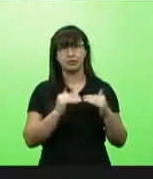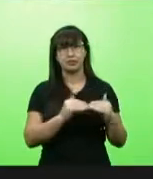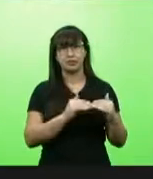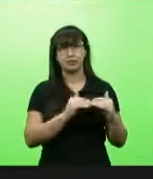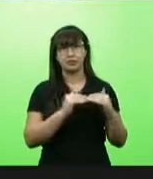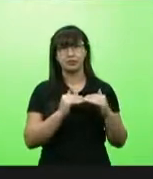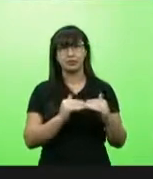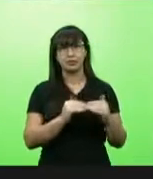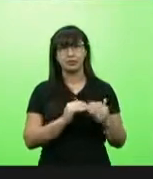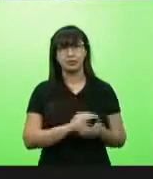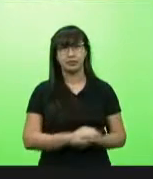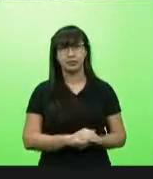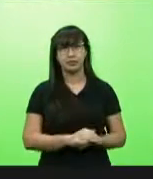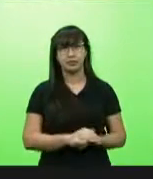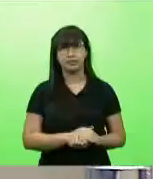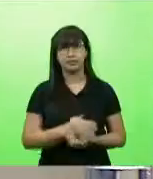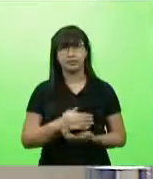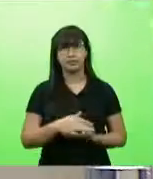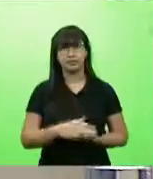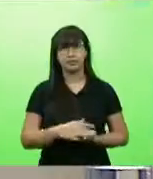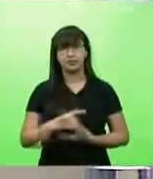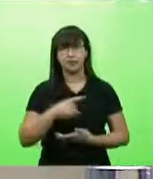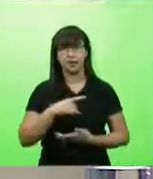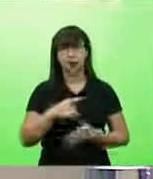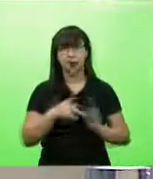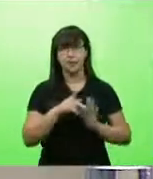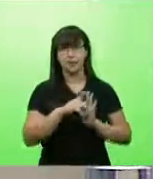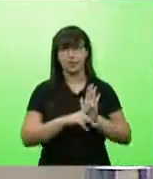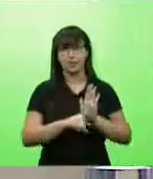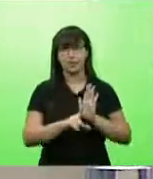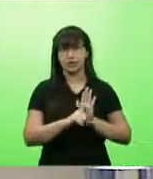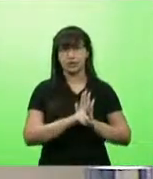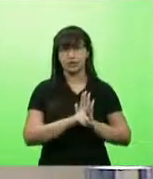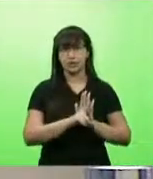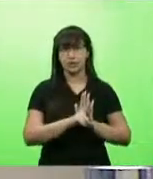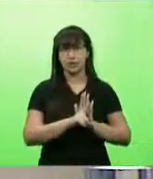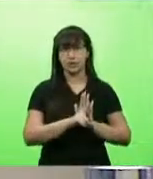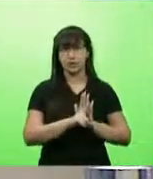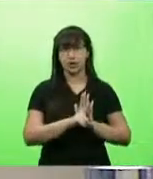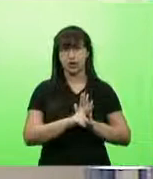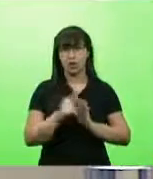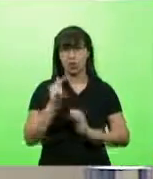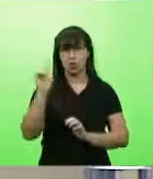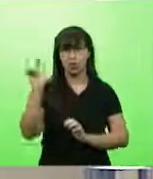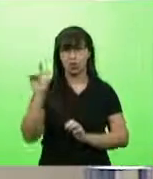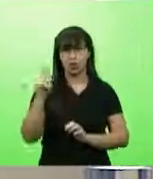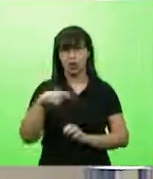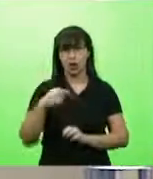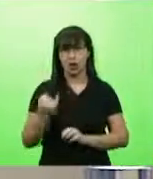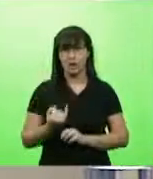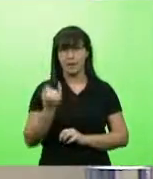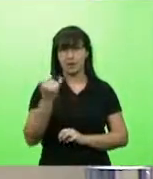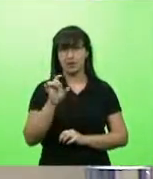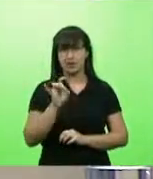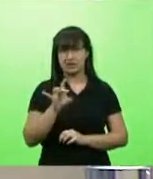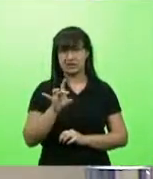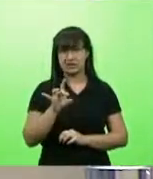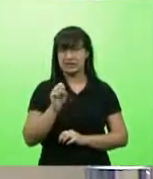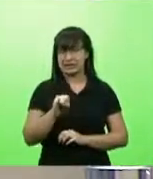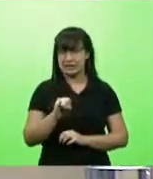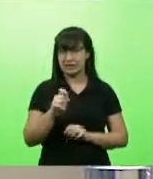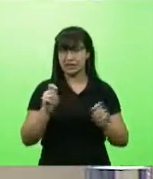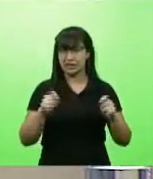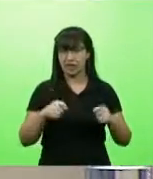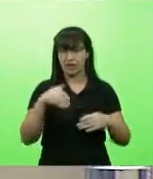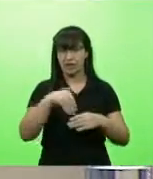unanimidade. Nós temos um projeto de lei extrapauta, que seria importante se nós conseguíssemos fazer a votação